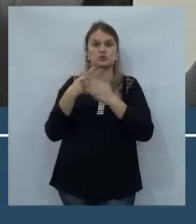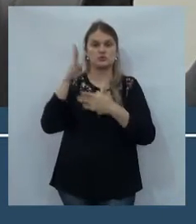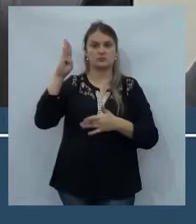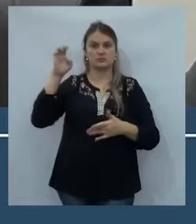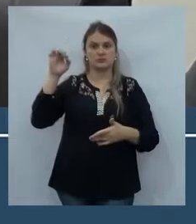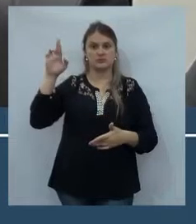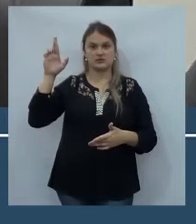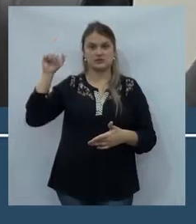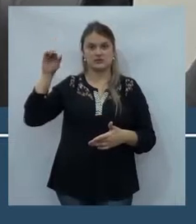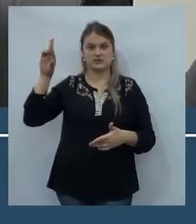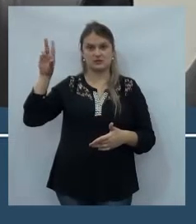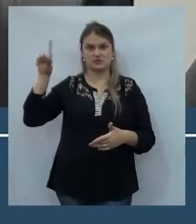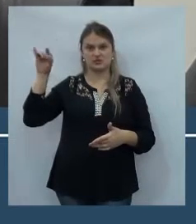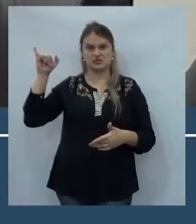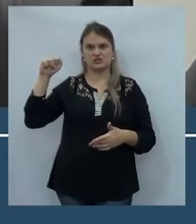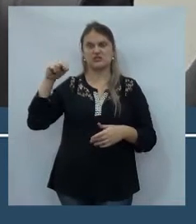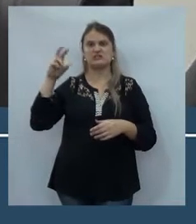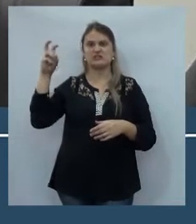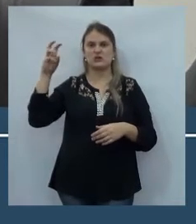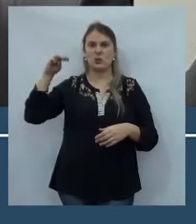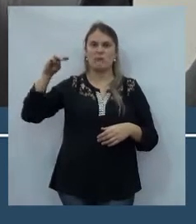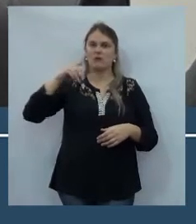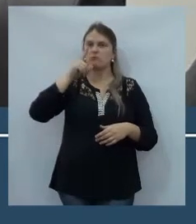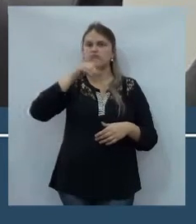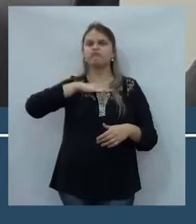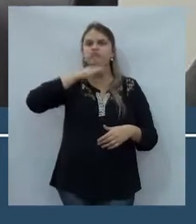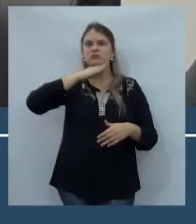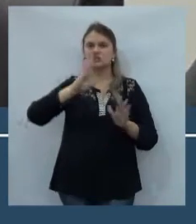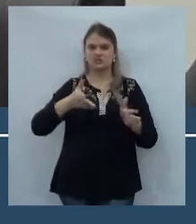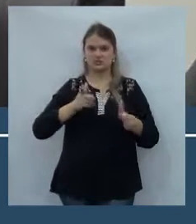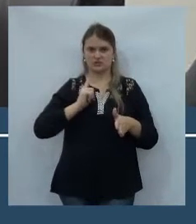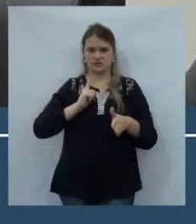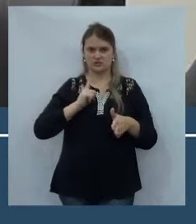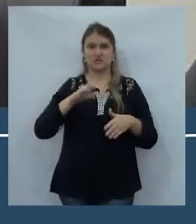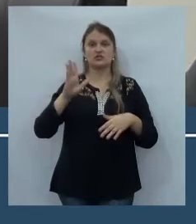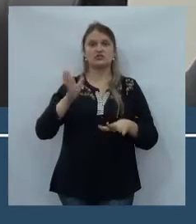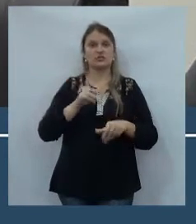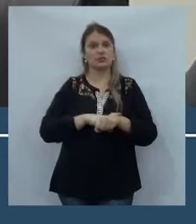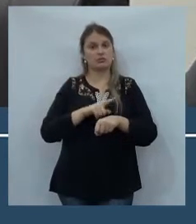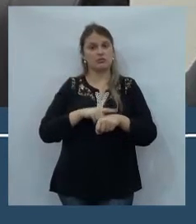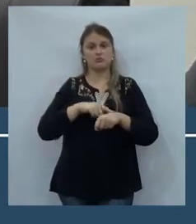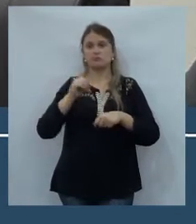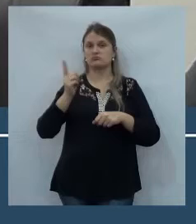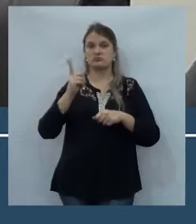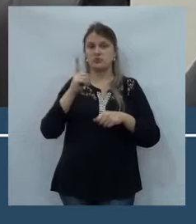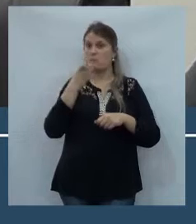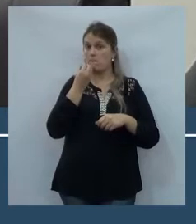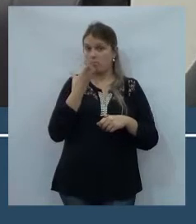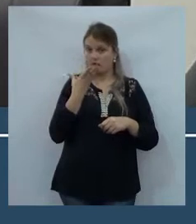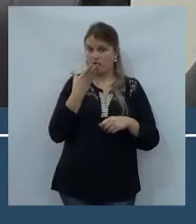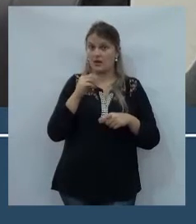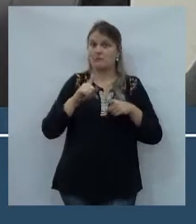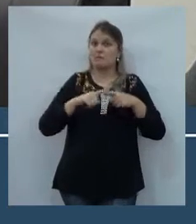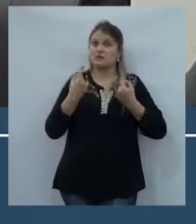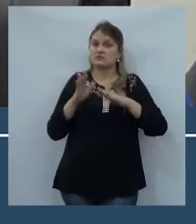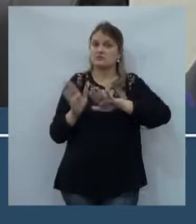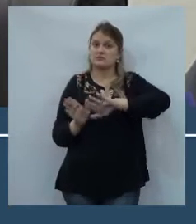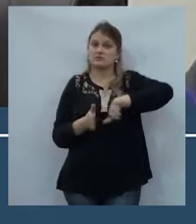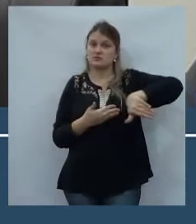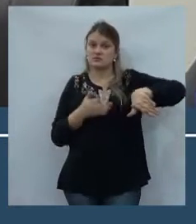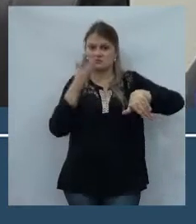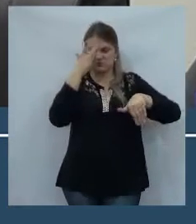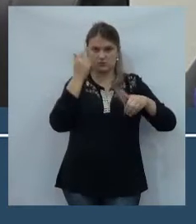que as enchentes de 5 metros, 5 metros e meio, já está pegando água. E na época, não que não mereçam, mas foi tirado todo o pessoal da